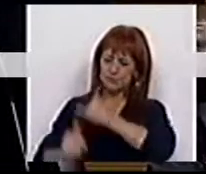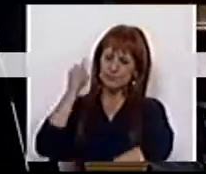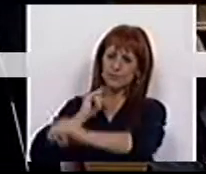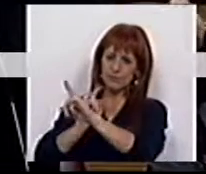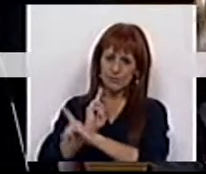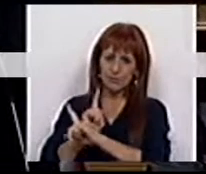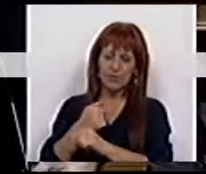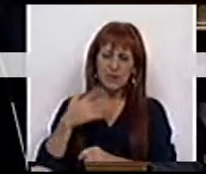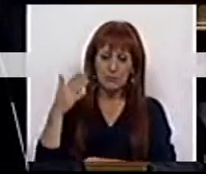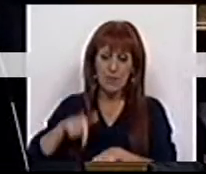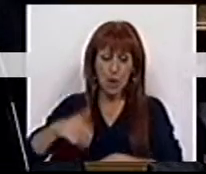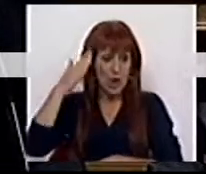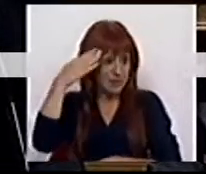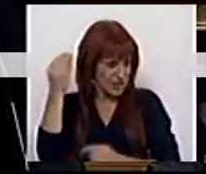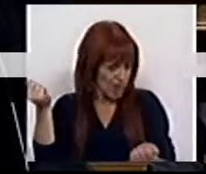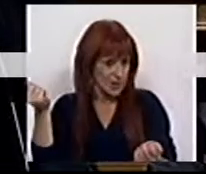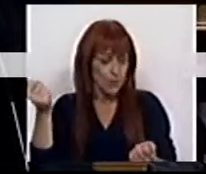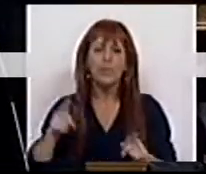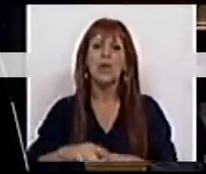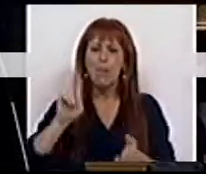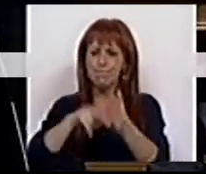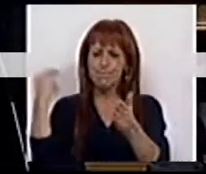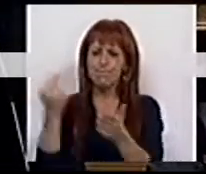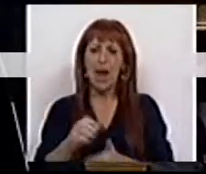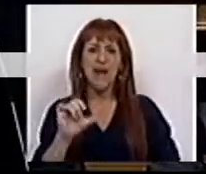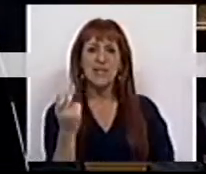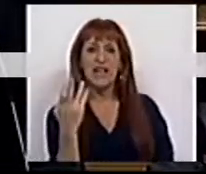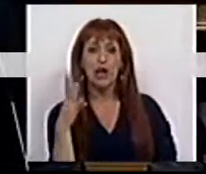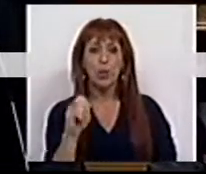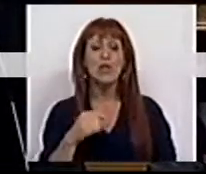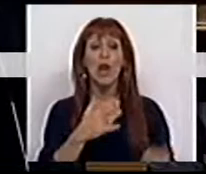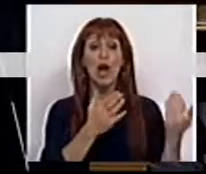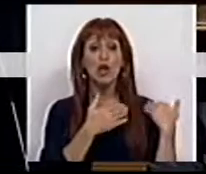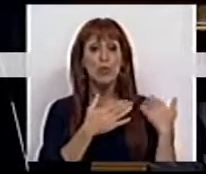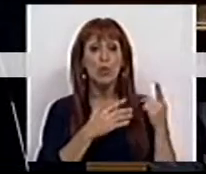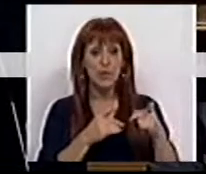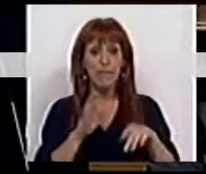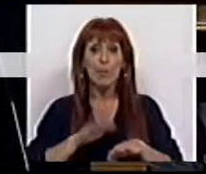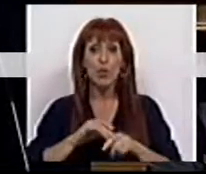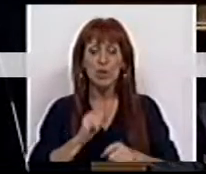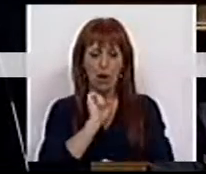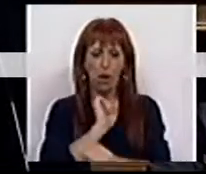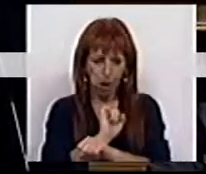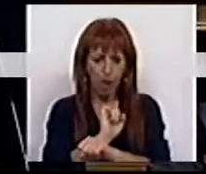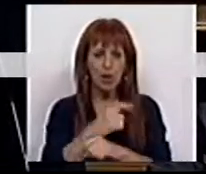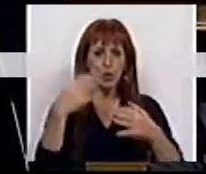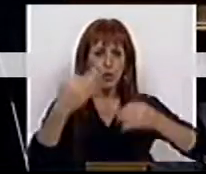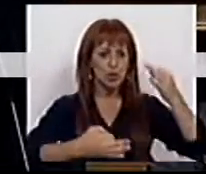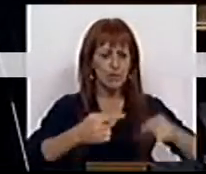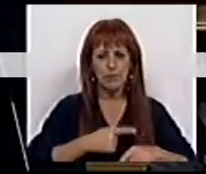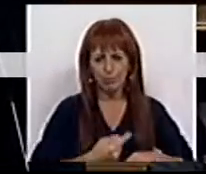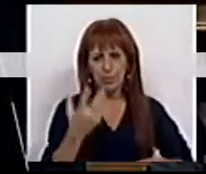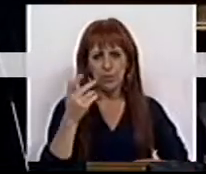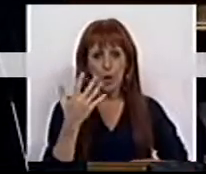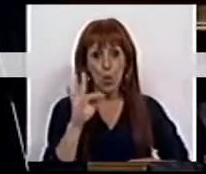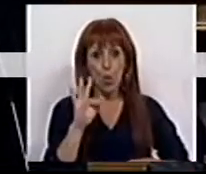pouco os acontecimentos que parecem hoje esquecidos. O colapso dos sítios foi responsável pelo bloqueio dos tribunais durante